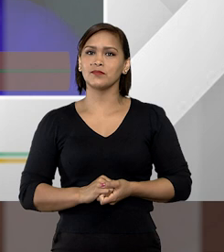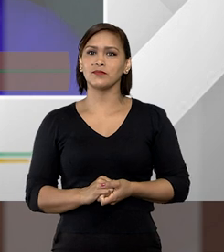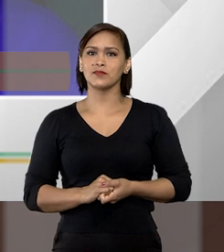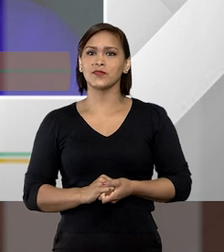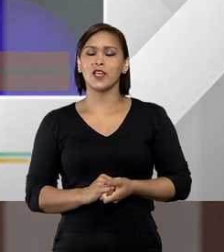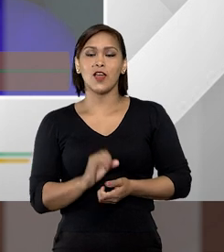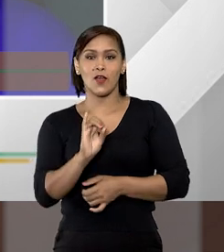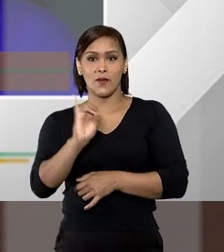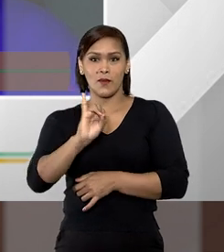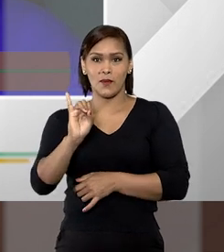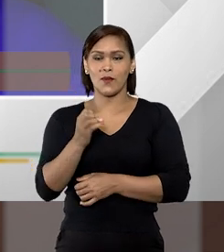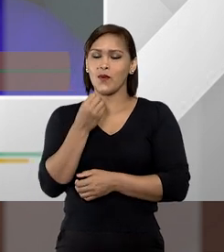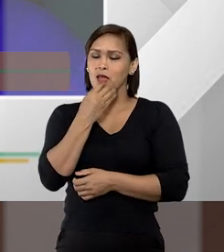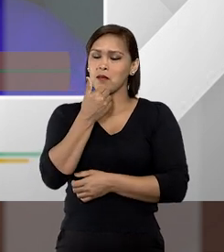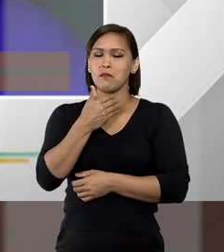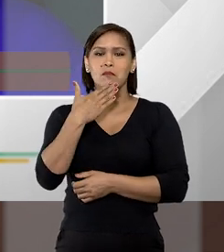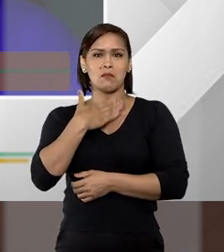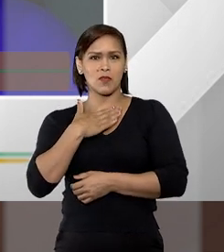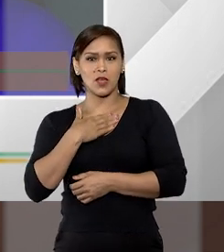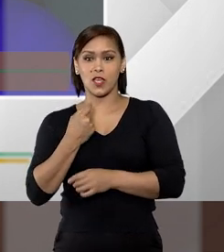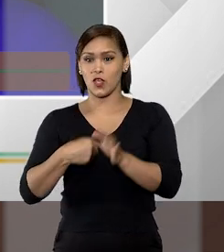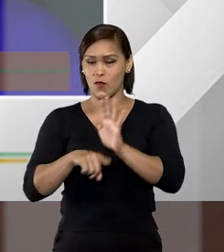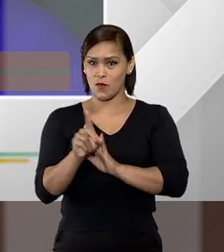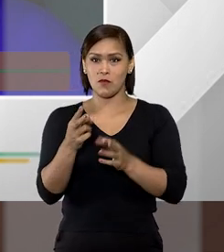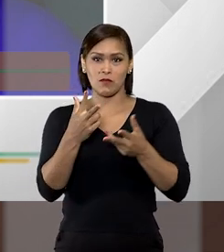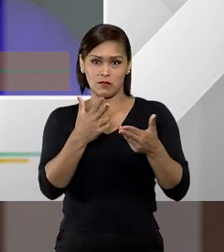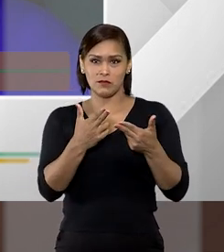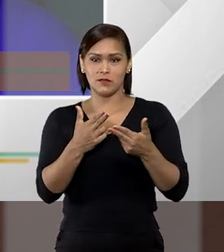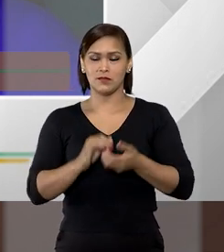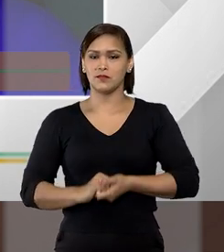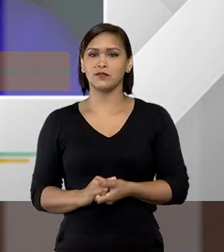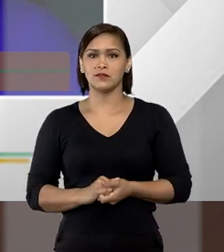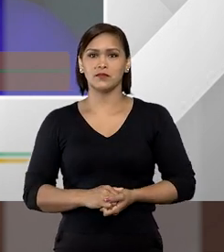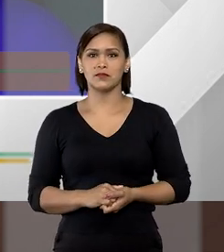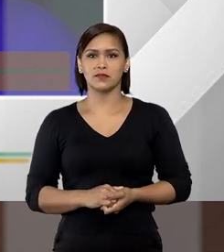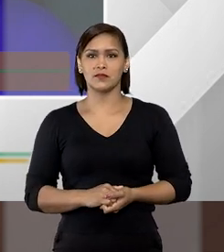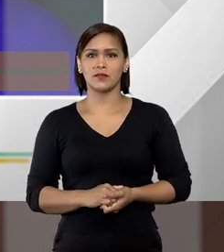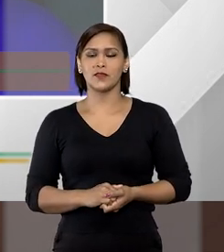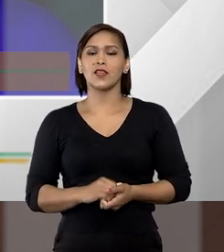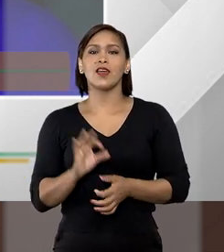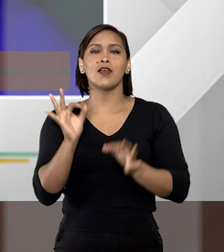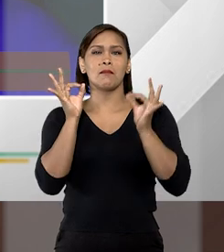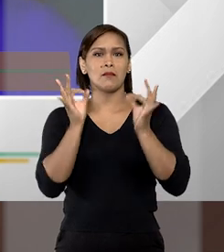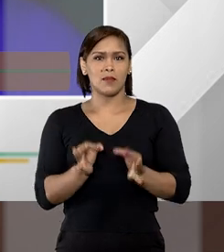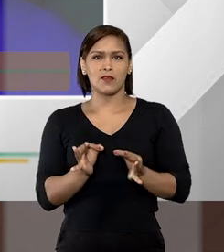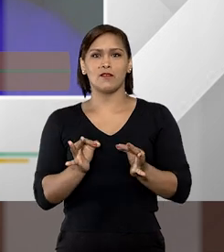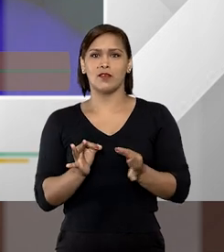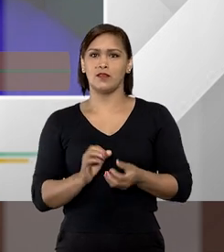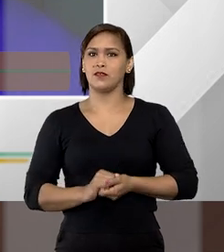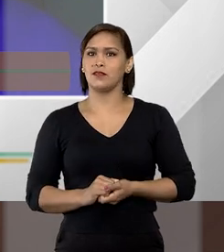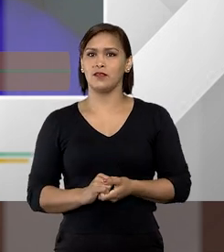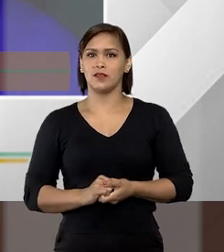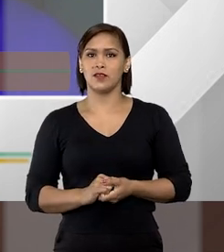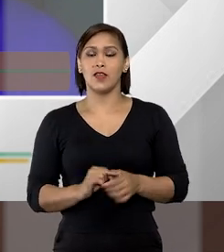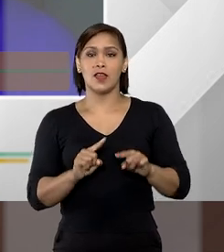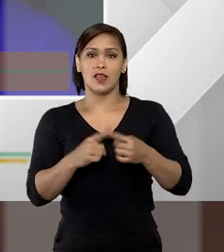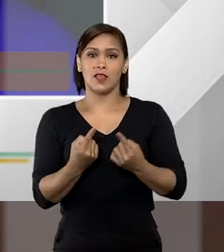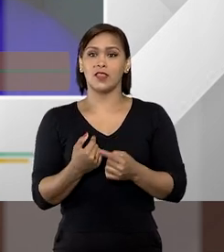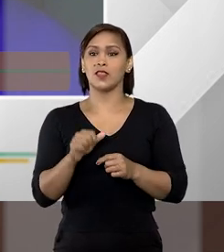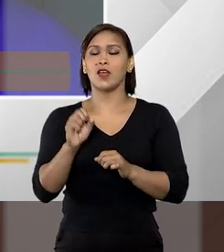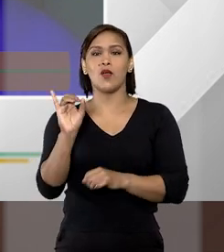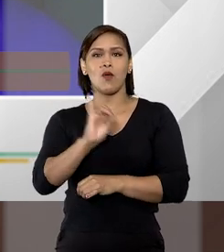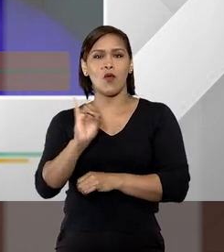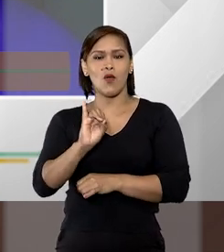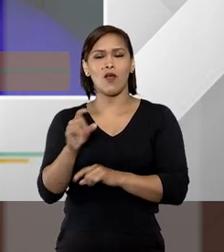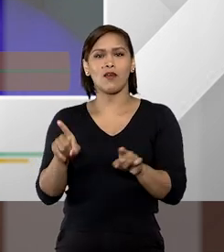Oi Samanta, tudo bem comigo? Com você, tudo bem? Tudo certo. Então, olá também